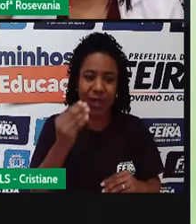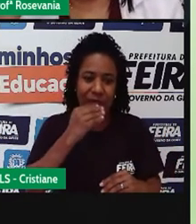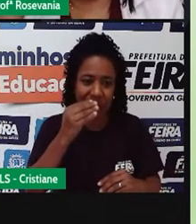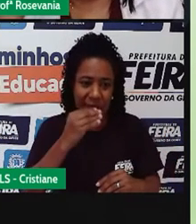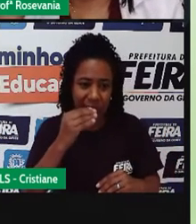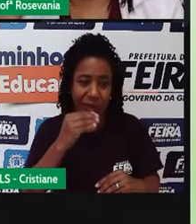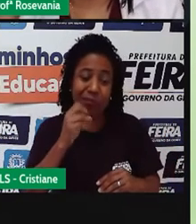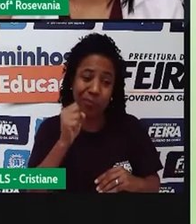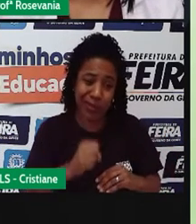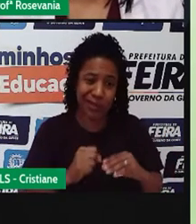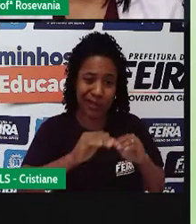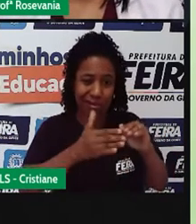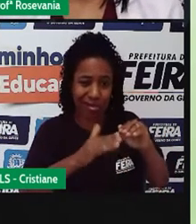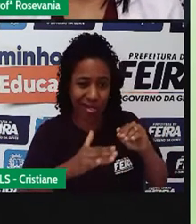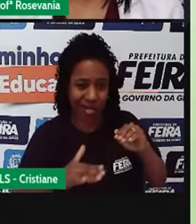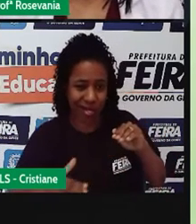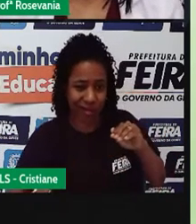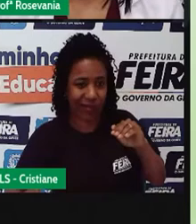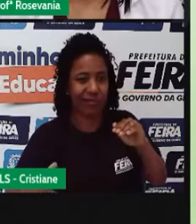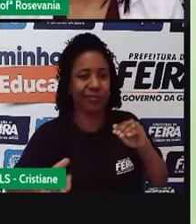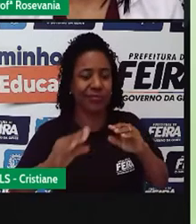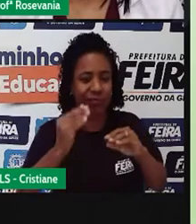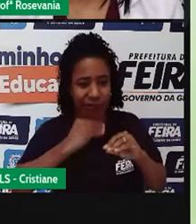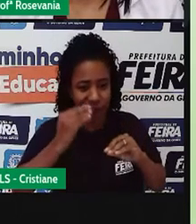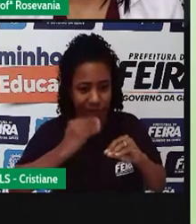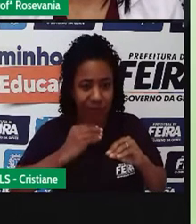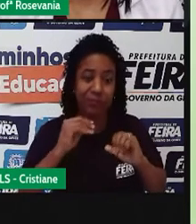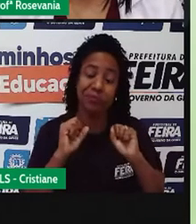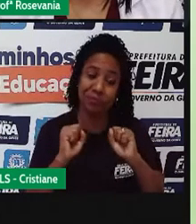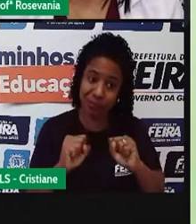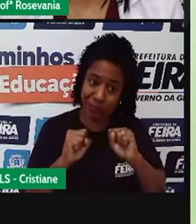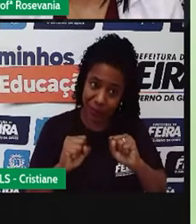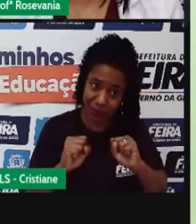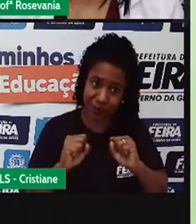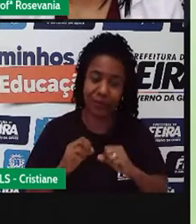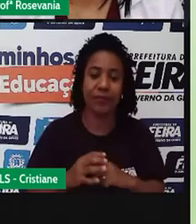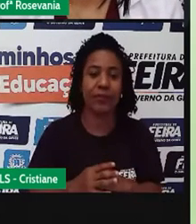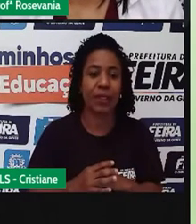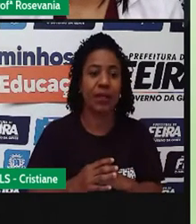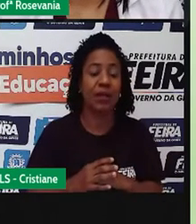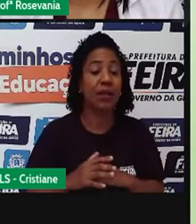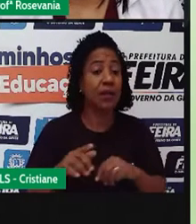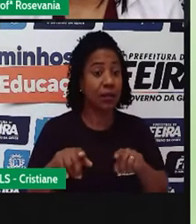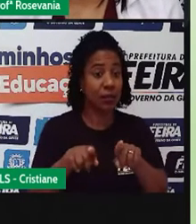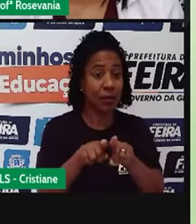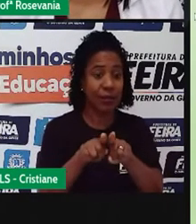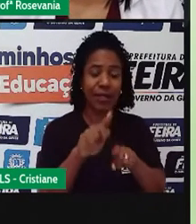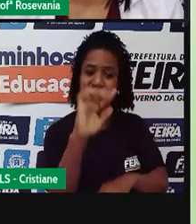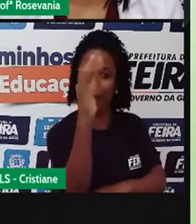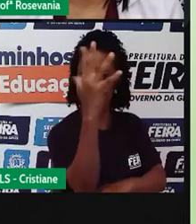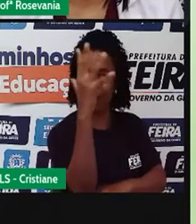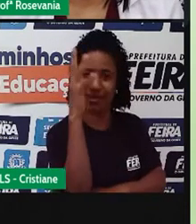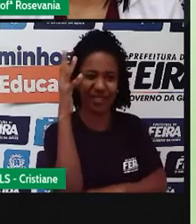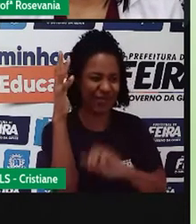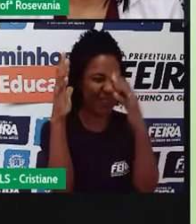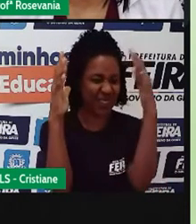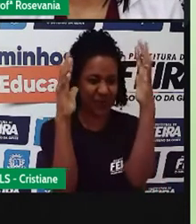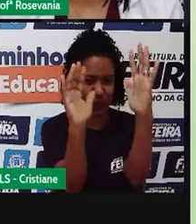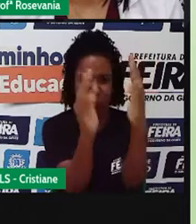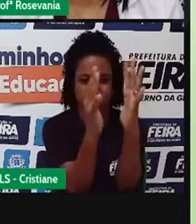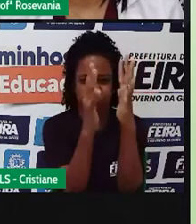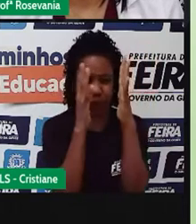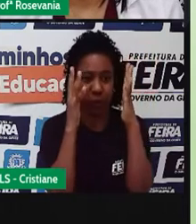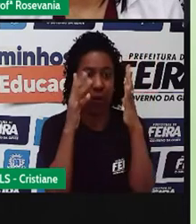qualquer coisa pode degradá-lo, né. Como as áreas crescem muito, como as árvores crescem muito juntas umas às outras, as espécies vegetal